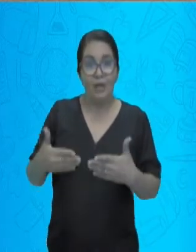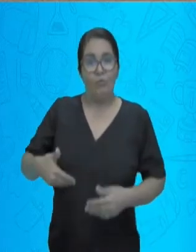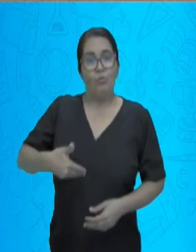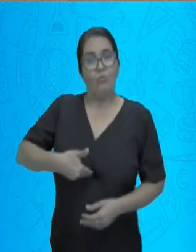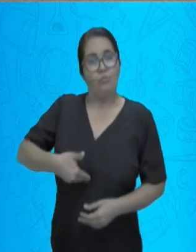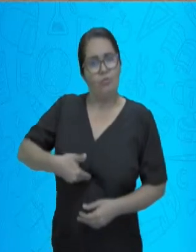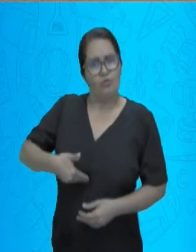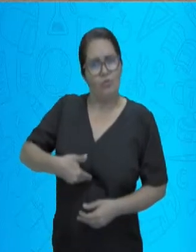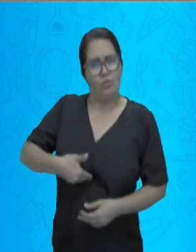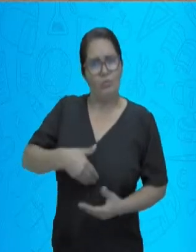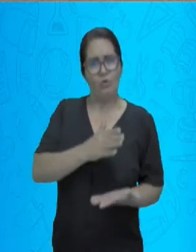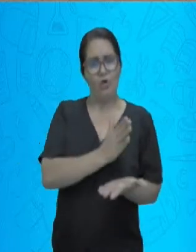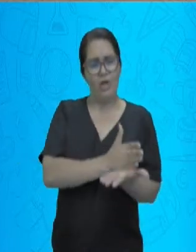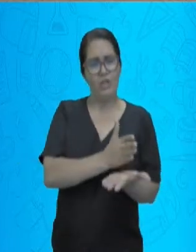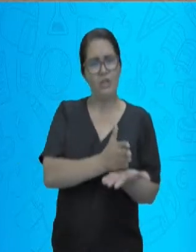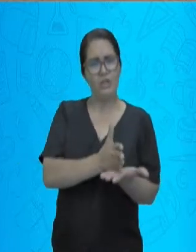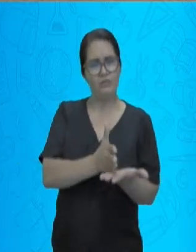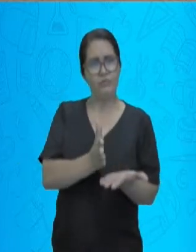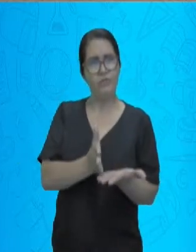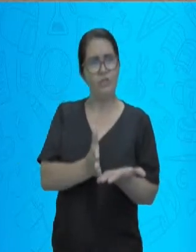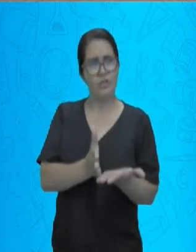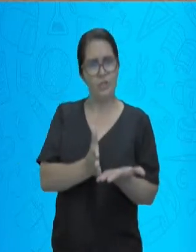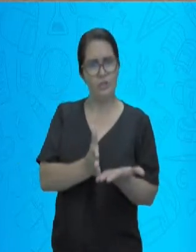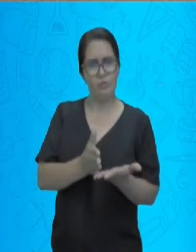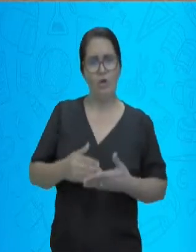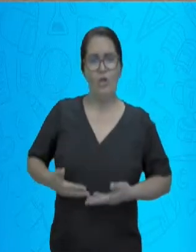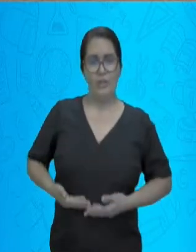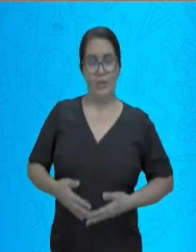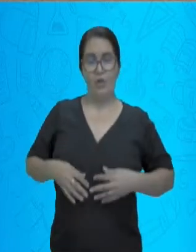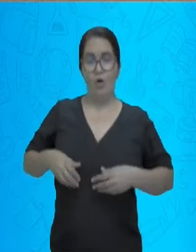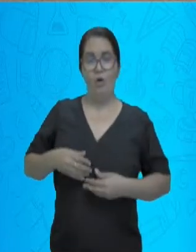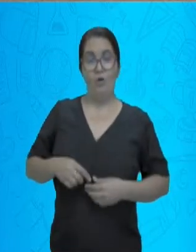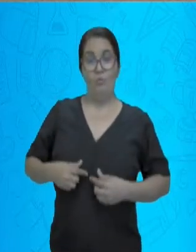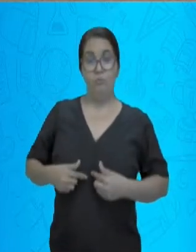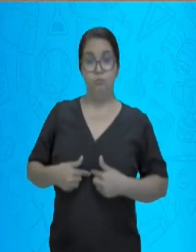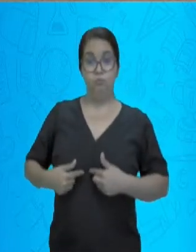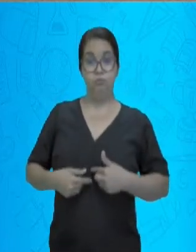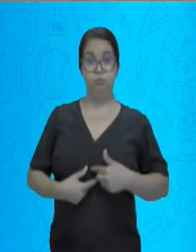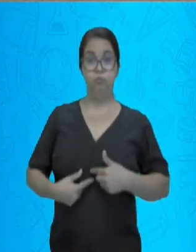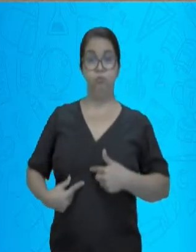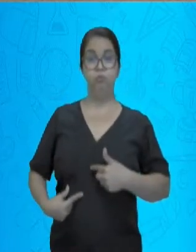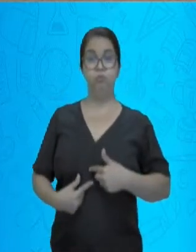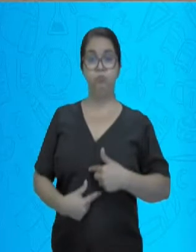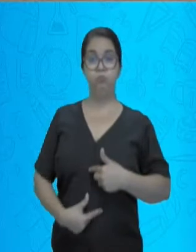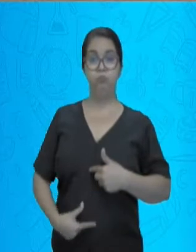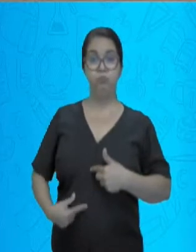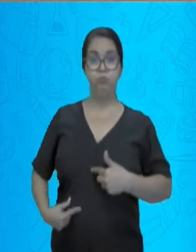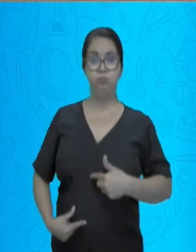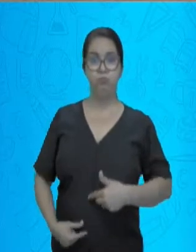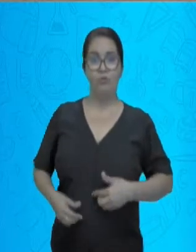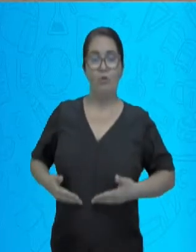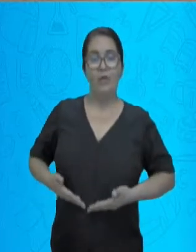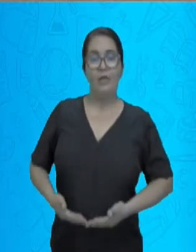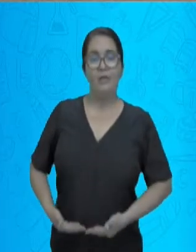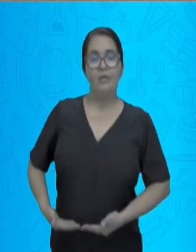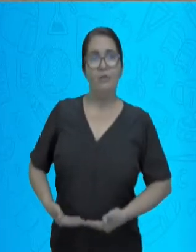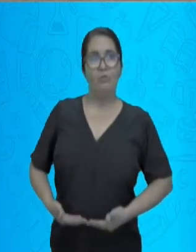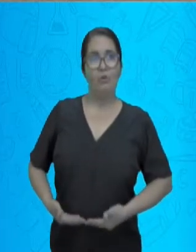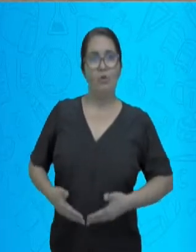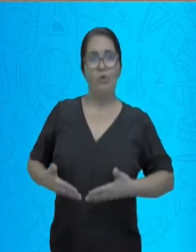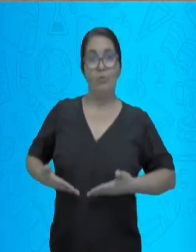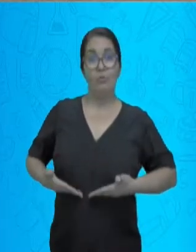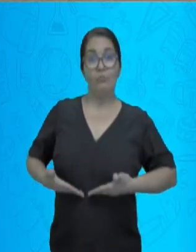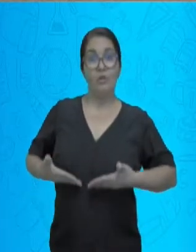ele é dividido em porções. Então, nós temos o fundo do estômago, o corpo do estômago e nós temos o